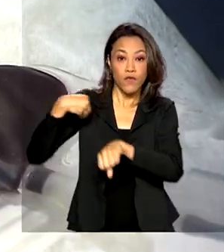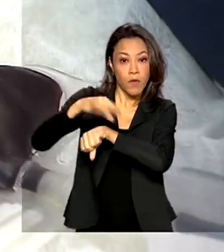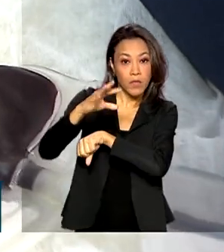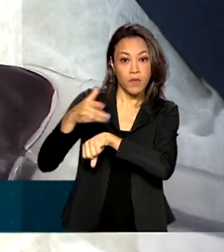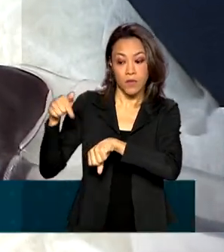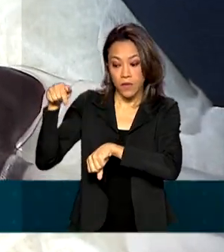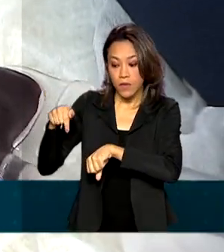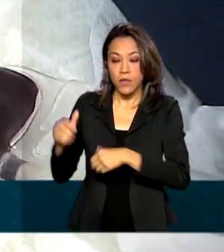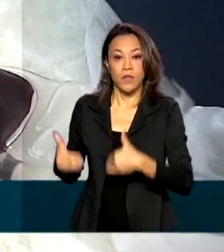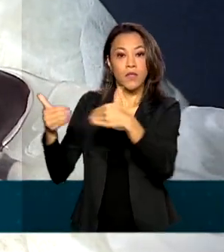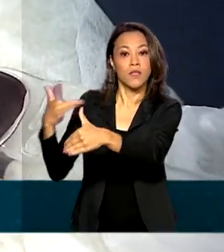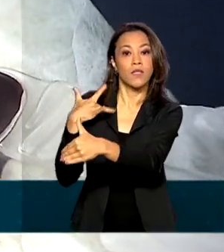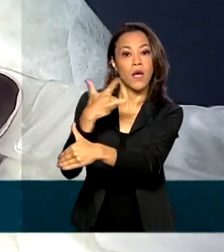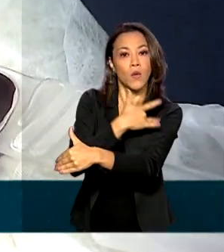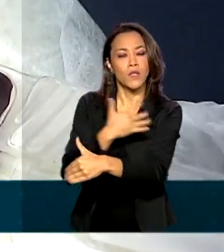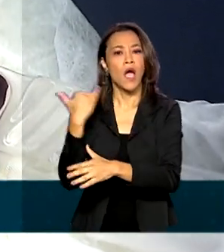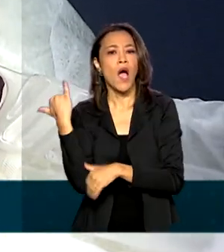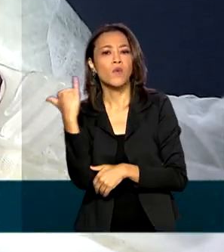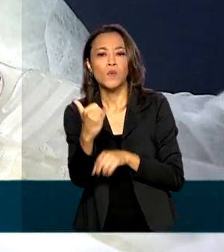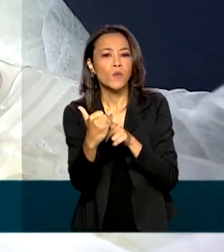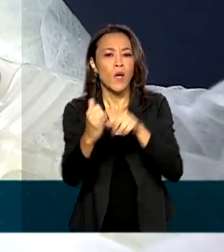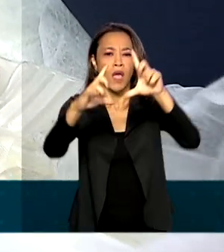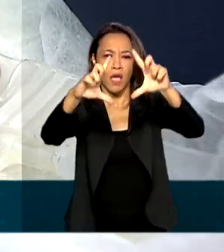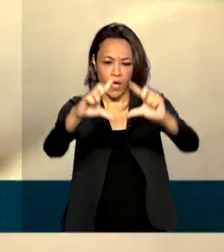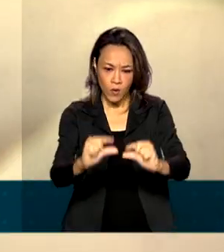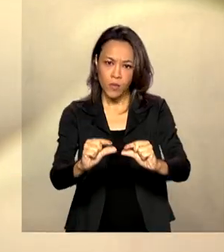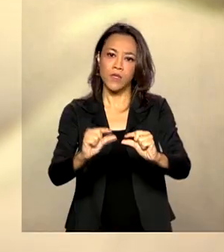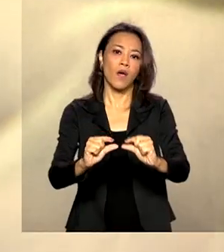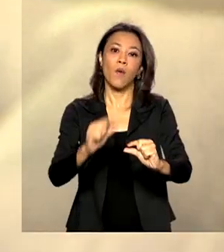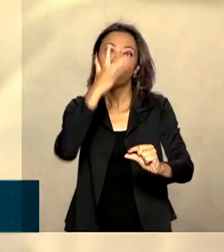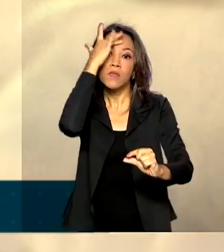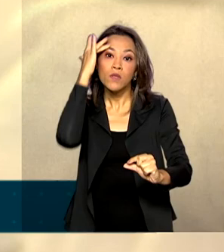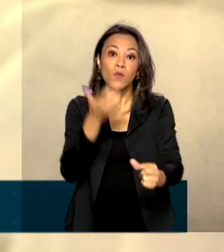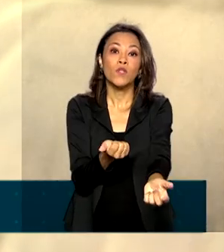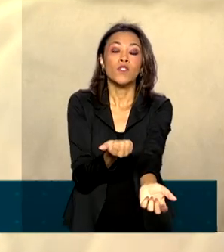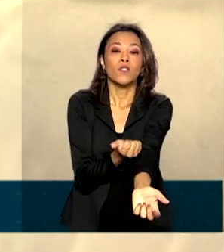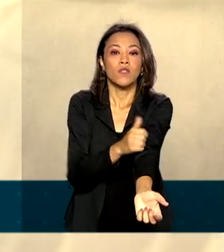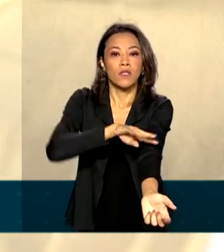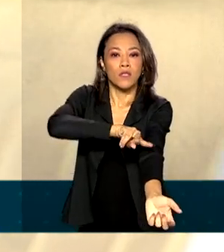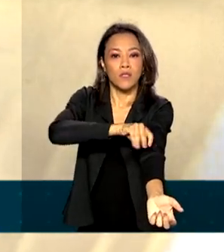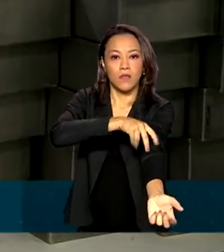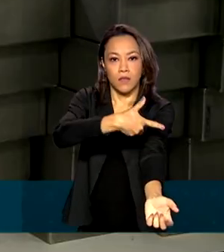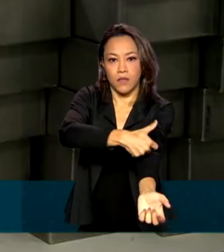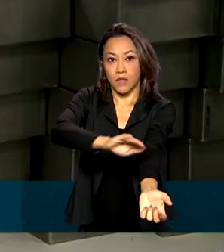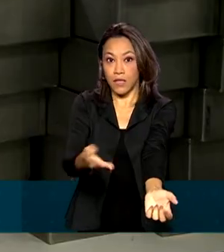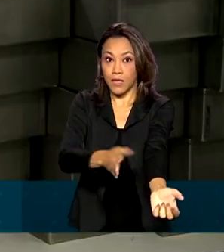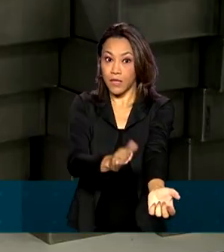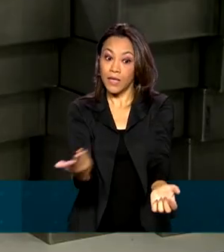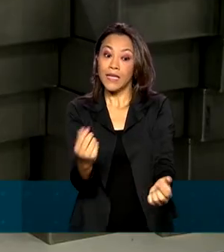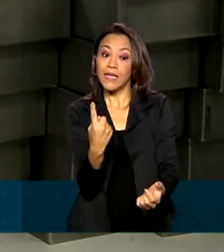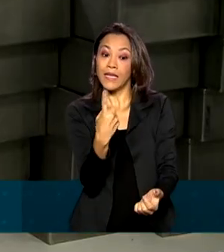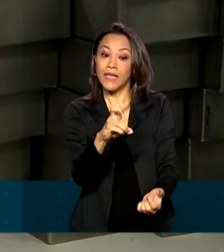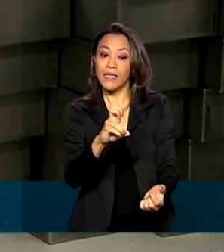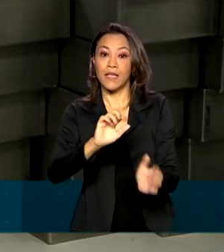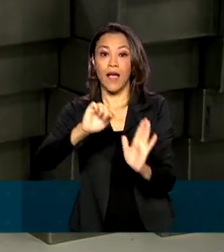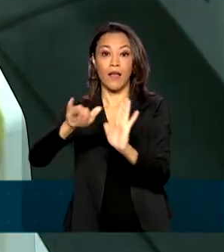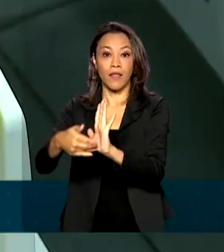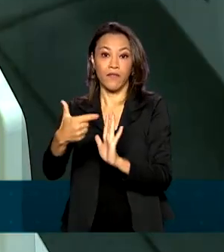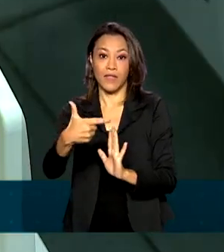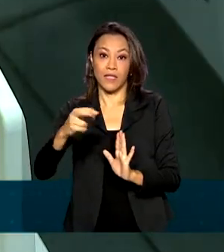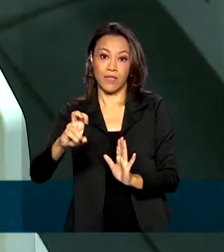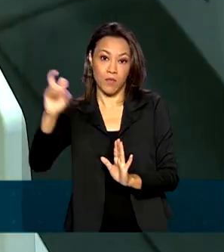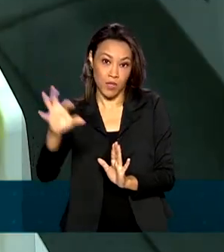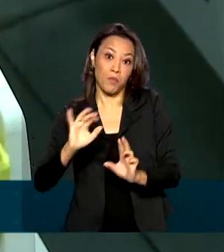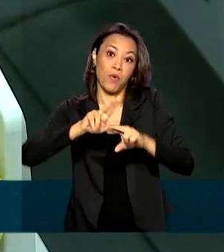Saúde apontam que houve redução no número de doações de sangue entre 15% 20% no ano passado em função da Covid-19.